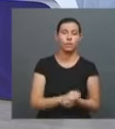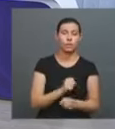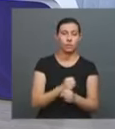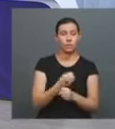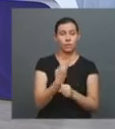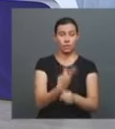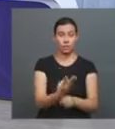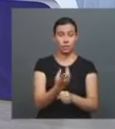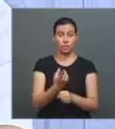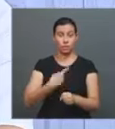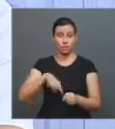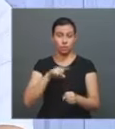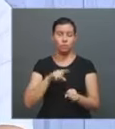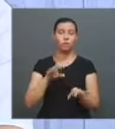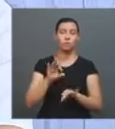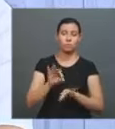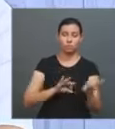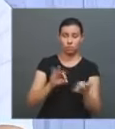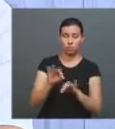começou a colocar,